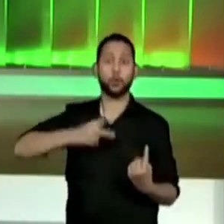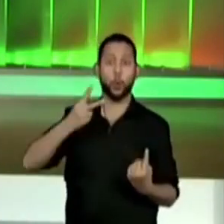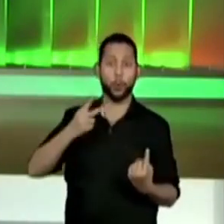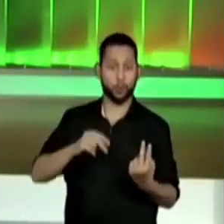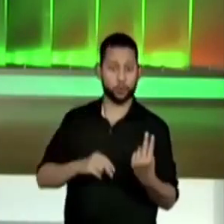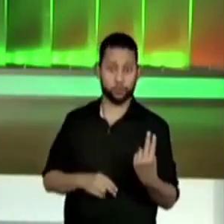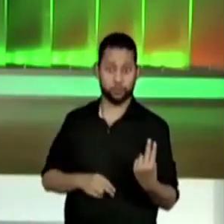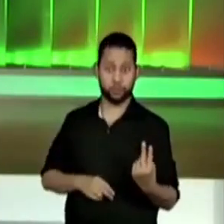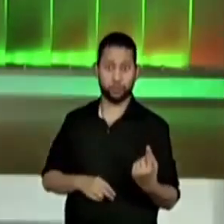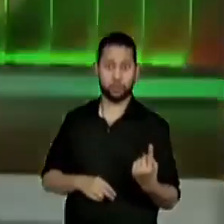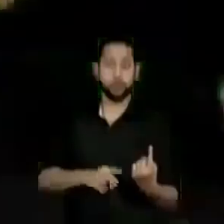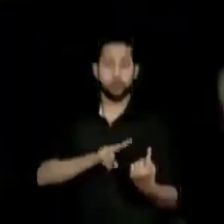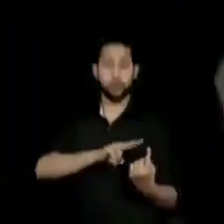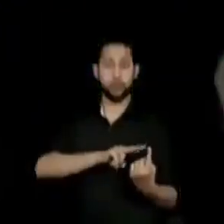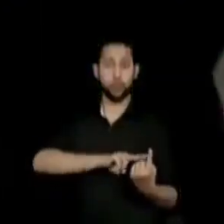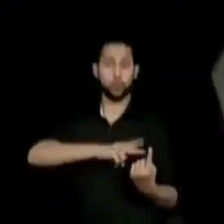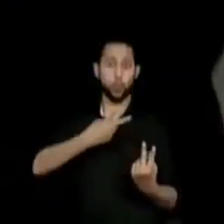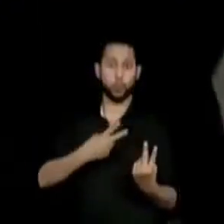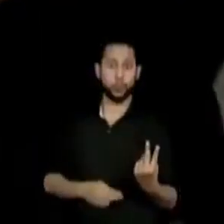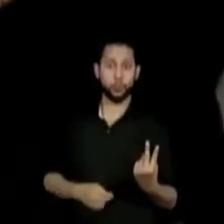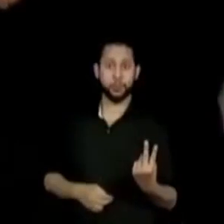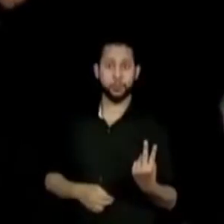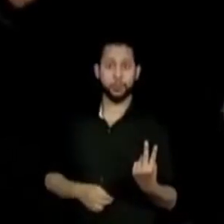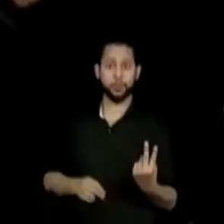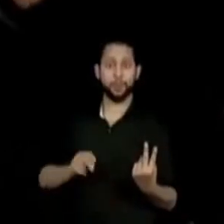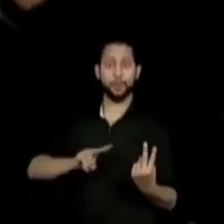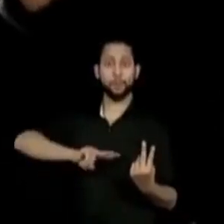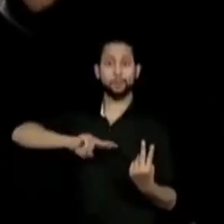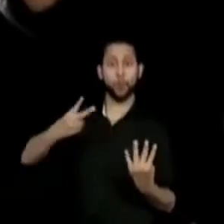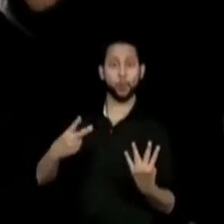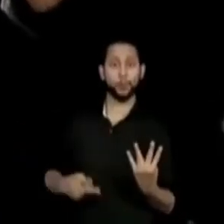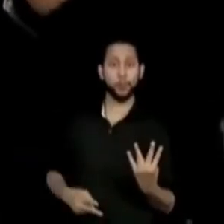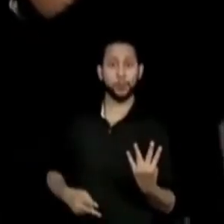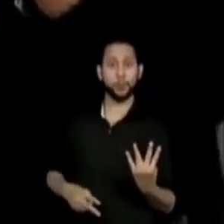A gente tinha o número. Então, uma vez.